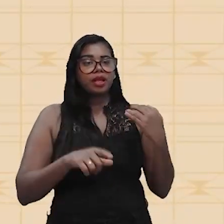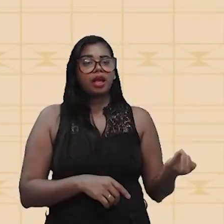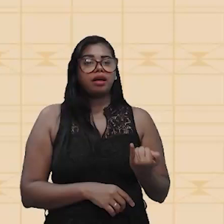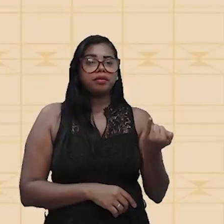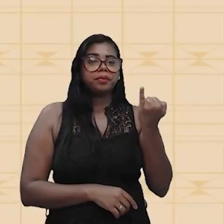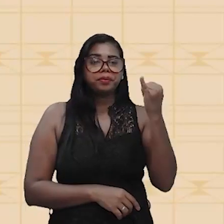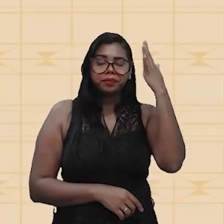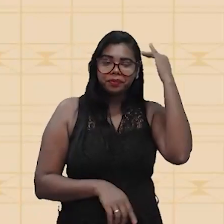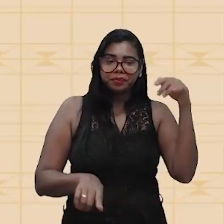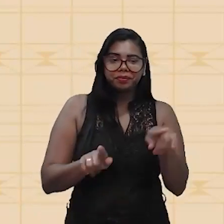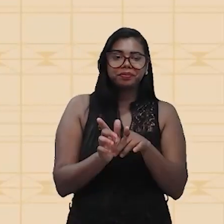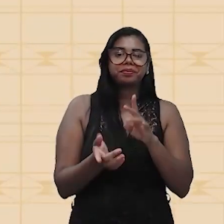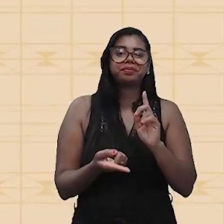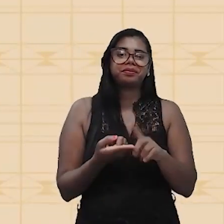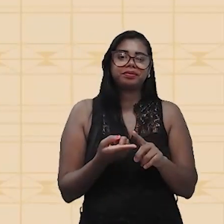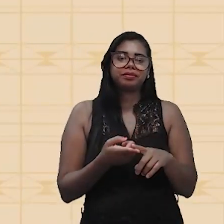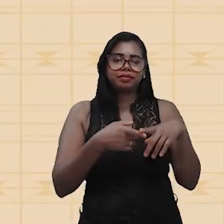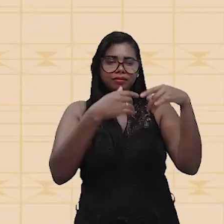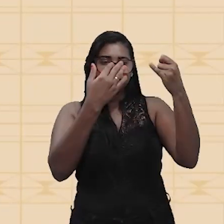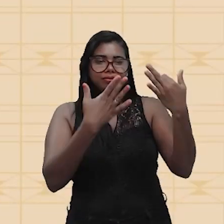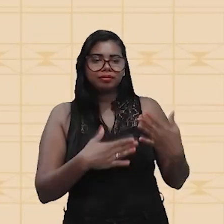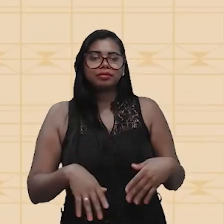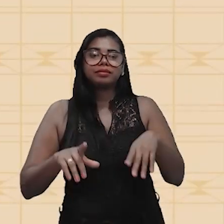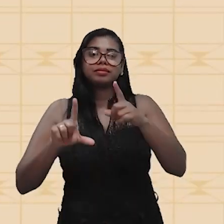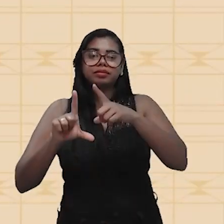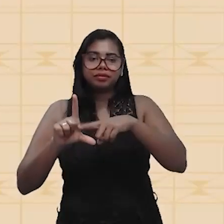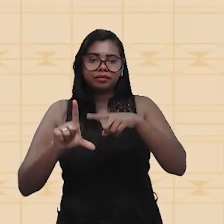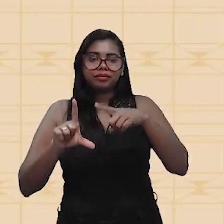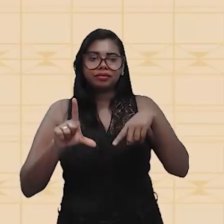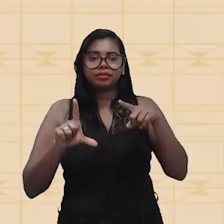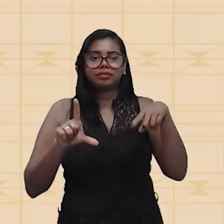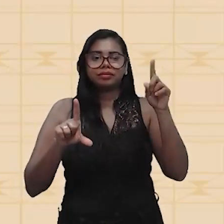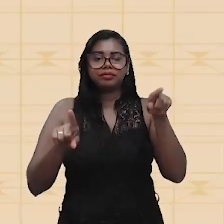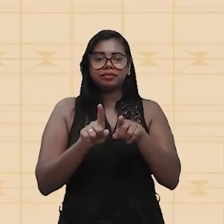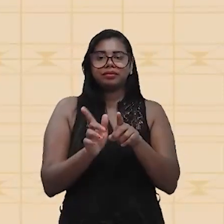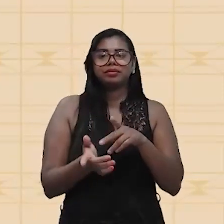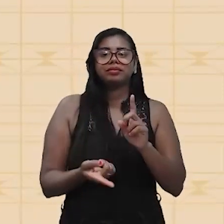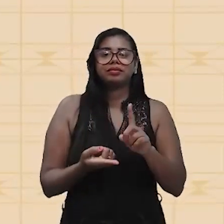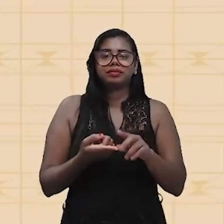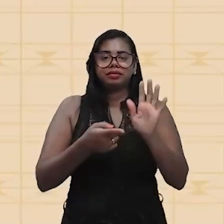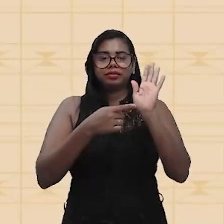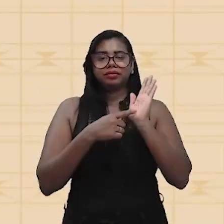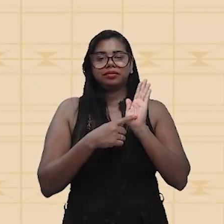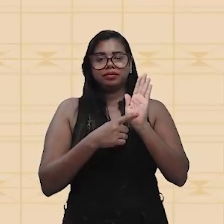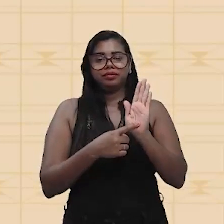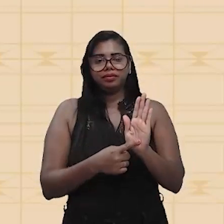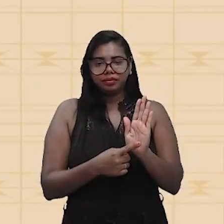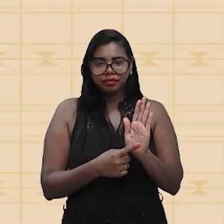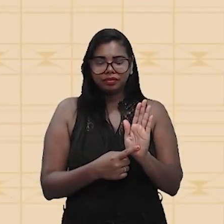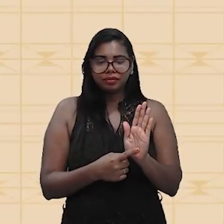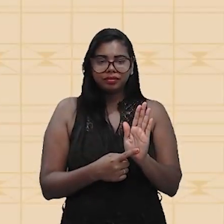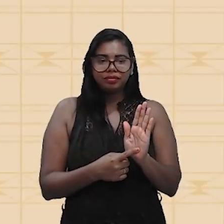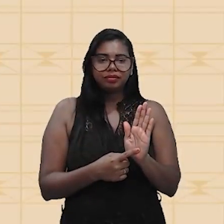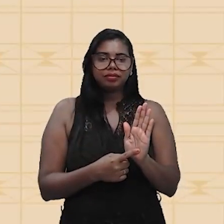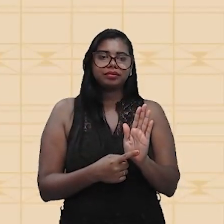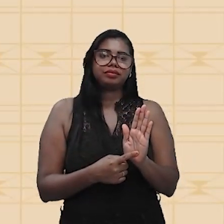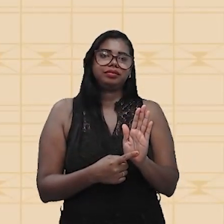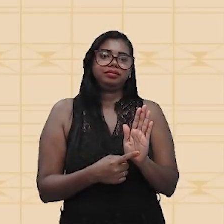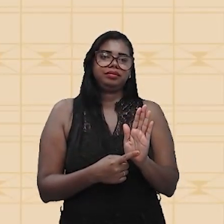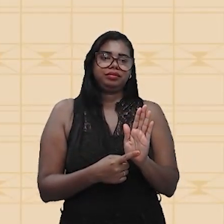Quando a gente fala de um gráfico, esse gráfico, ele vai representar exatamente a